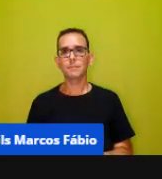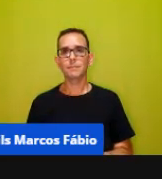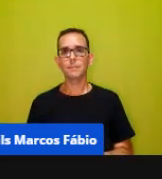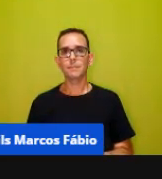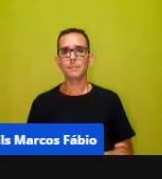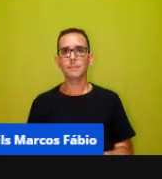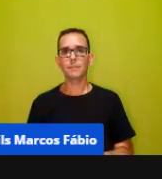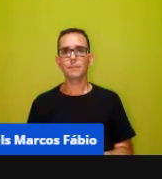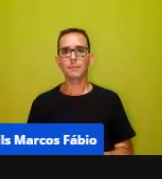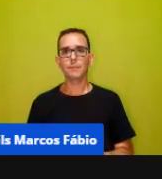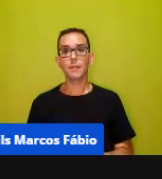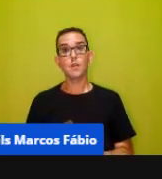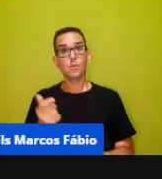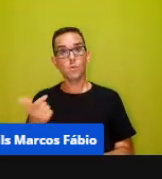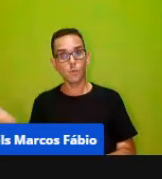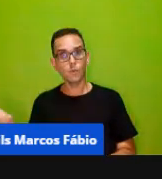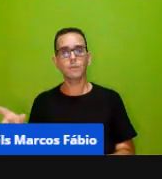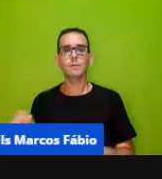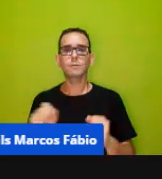Mais um.